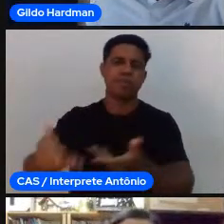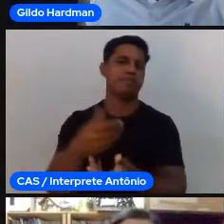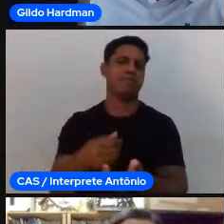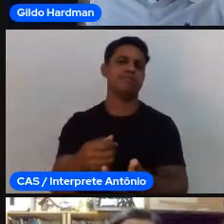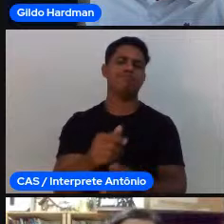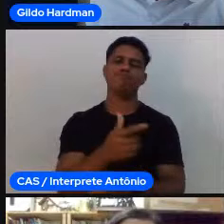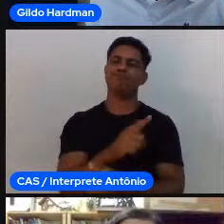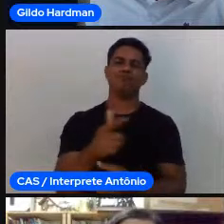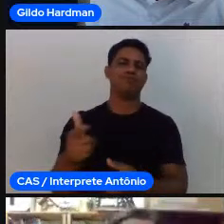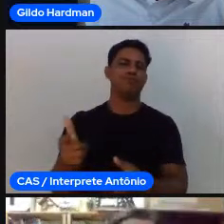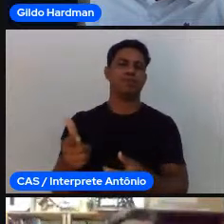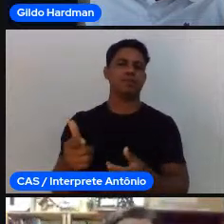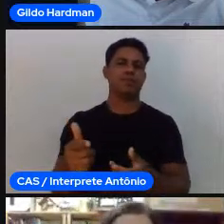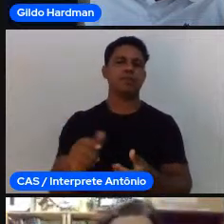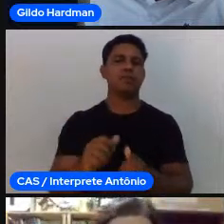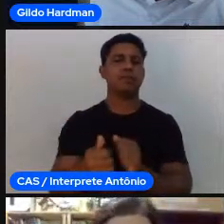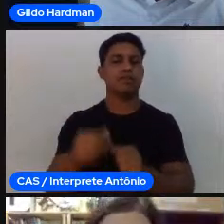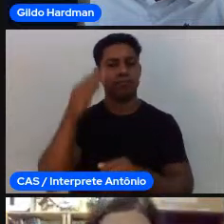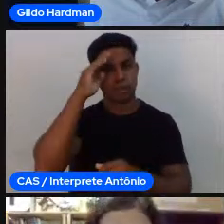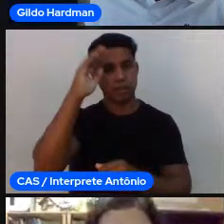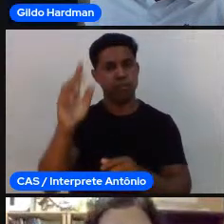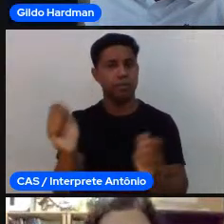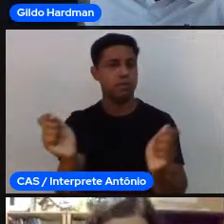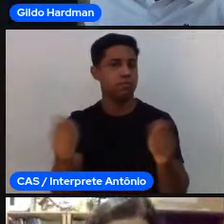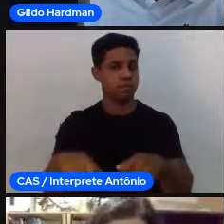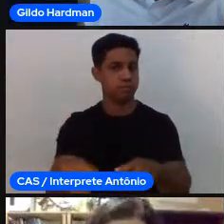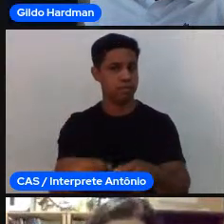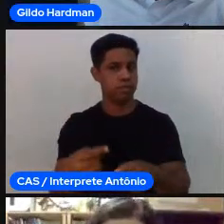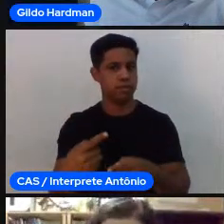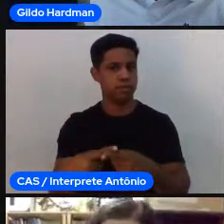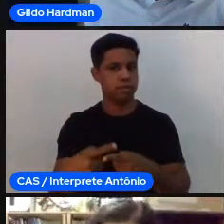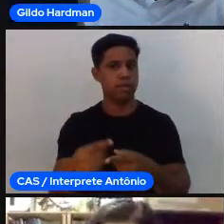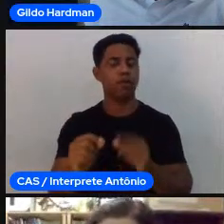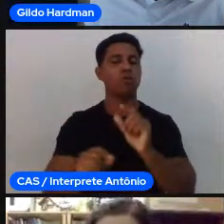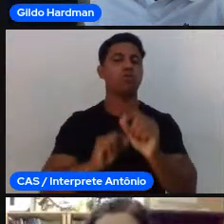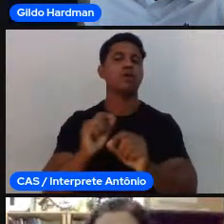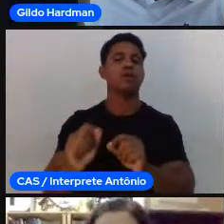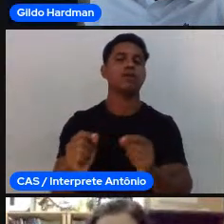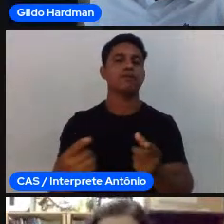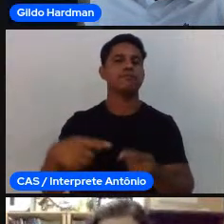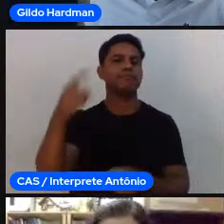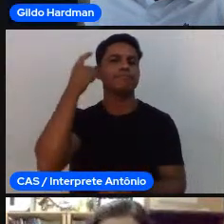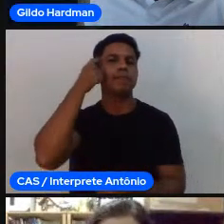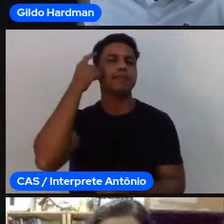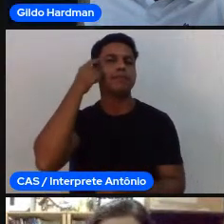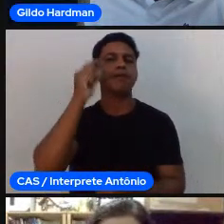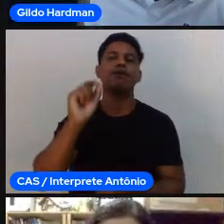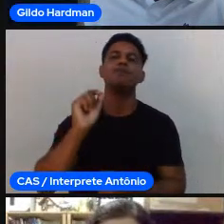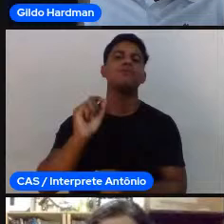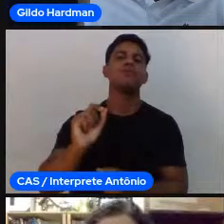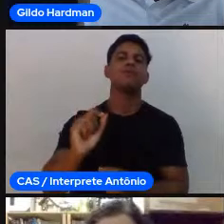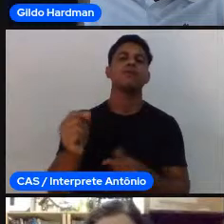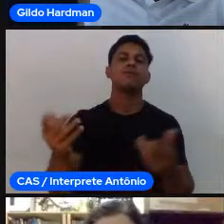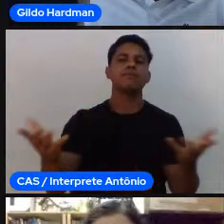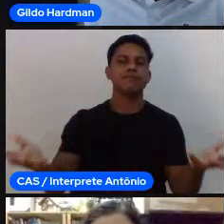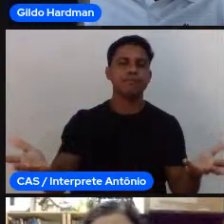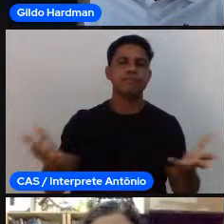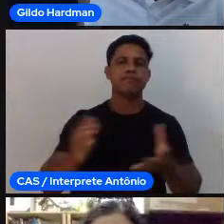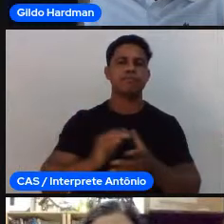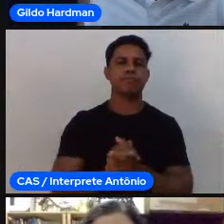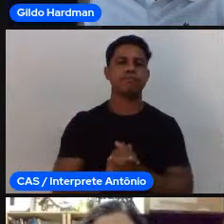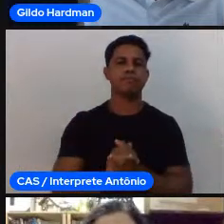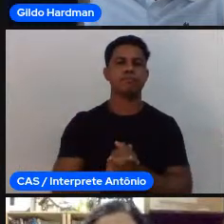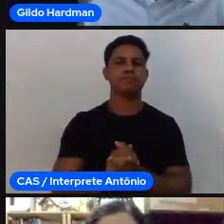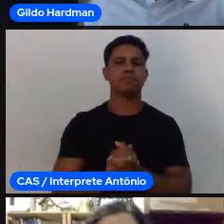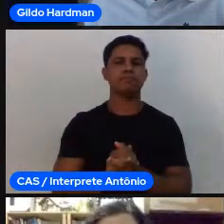treinos com atividades muito previsíveis. Então, talvez a gente precise repensar isso. A gente precisa respeitar essa imprevisibilidade e